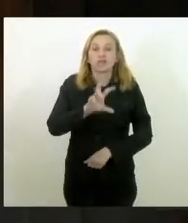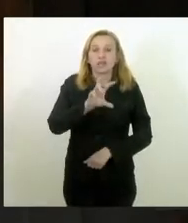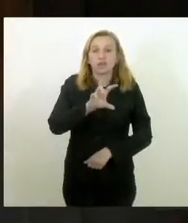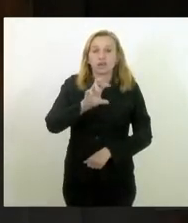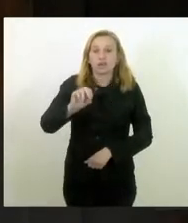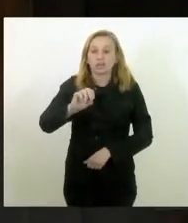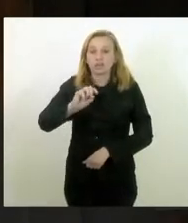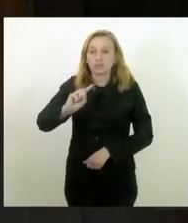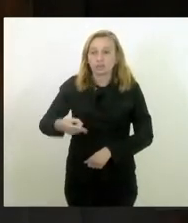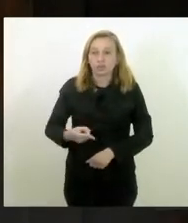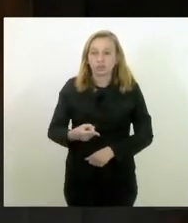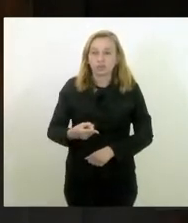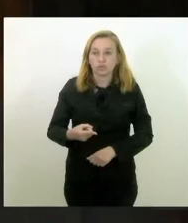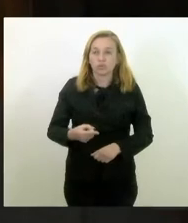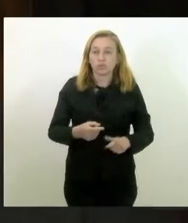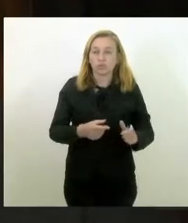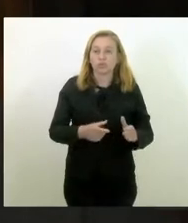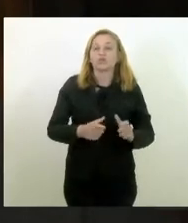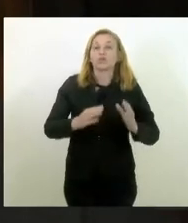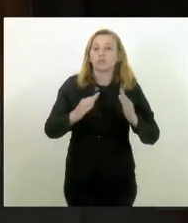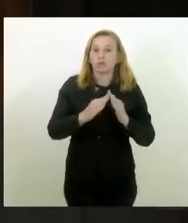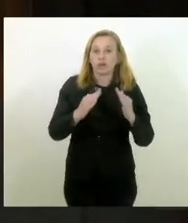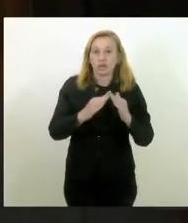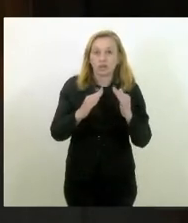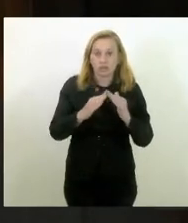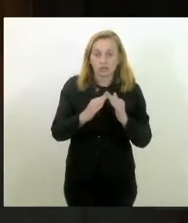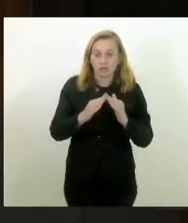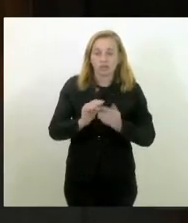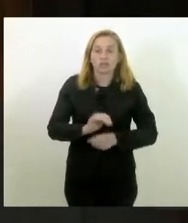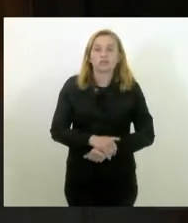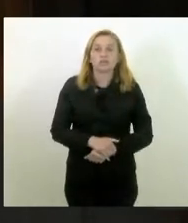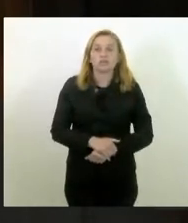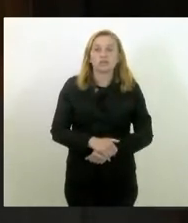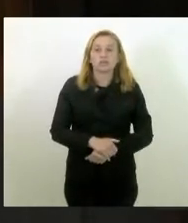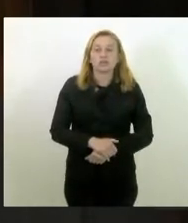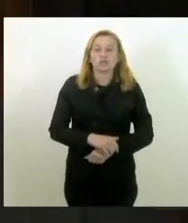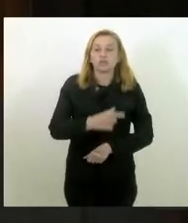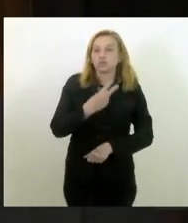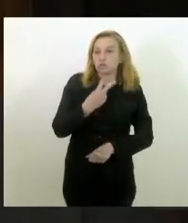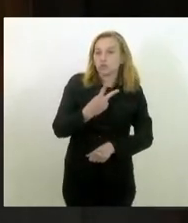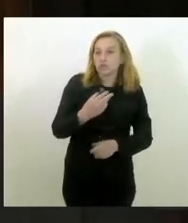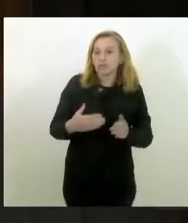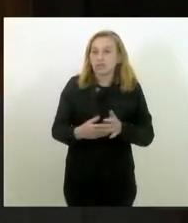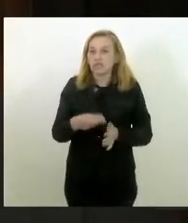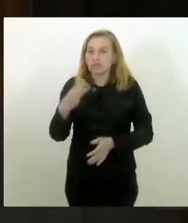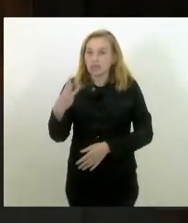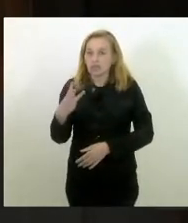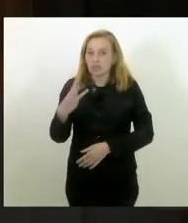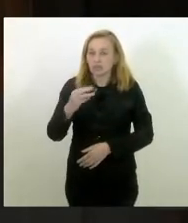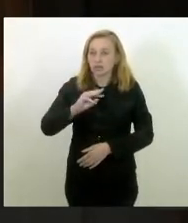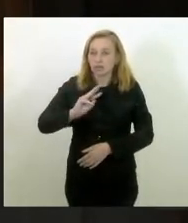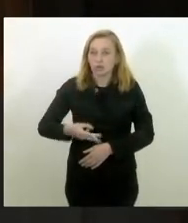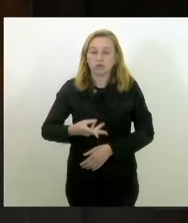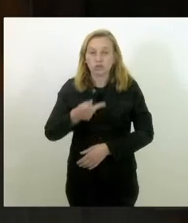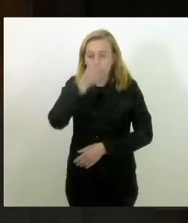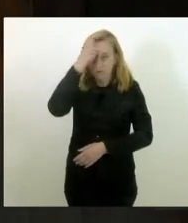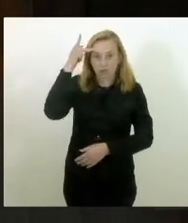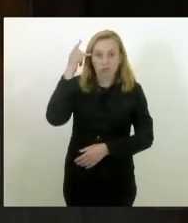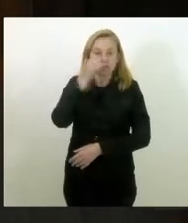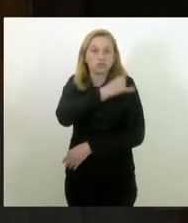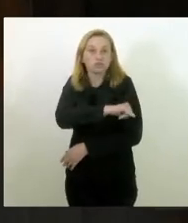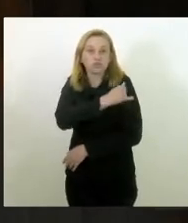habitacionais, meio milhão de moradias, o que quer dizer que talvez de 2 a 3 milhões de pessoas do Rio de Janeiro não tenham